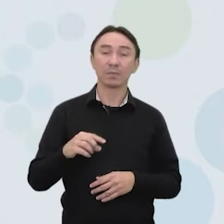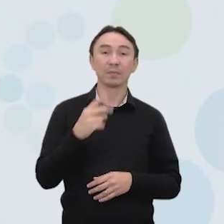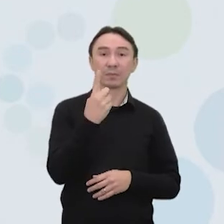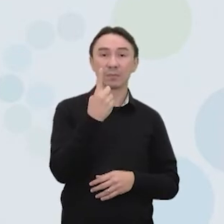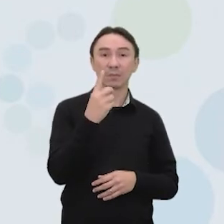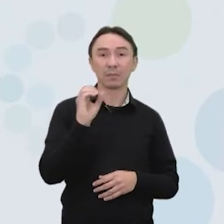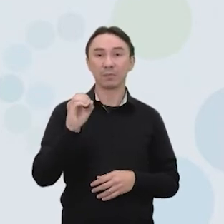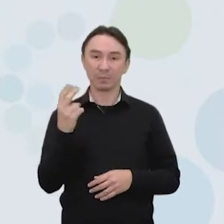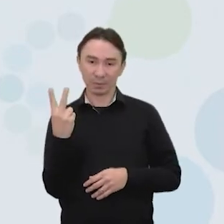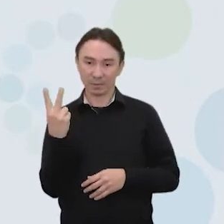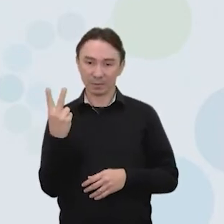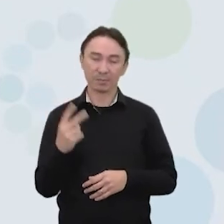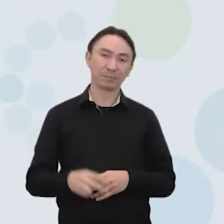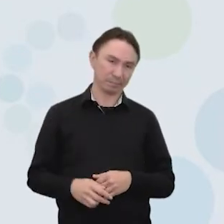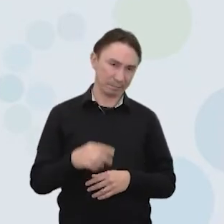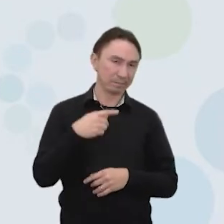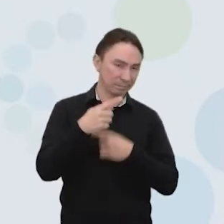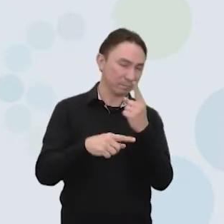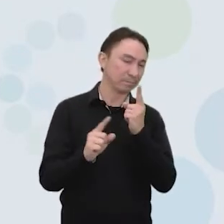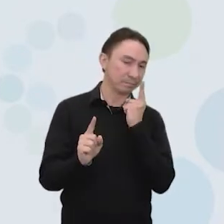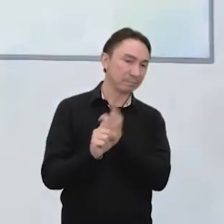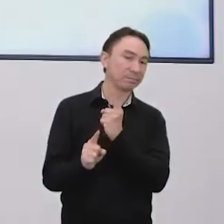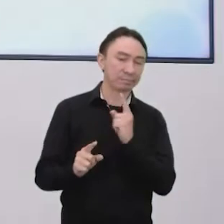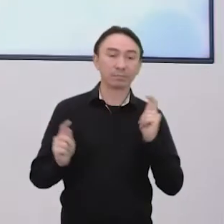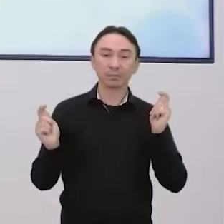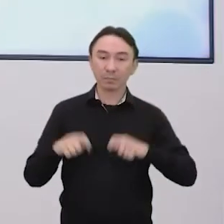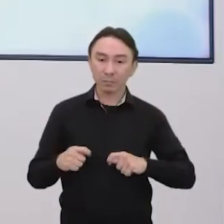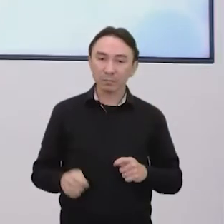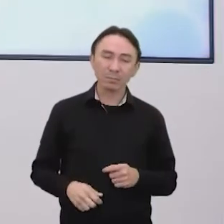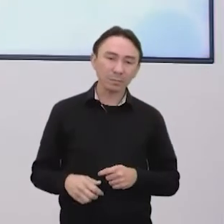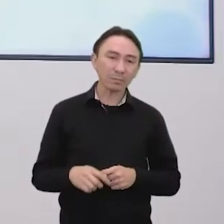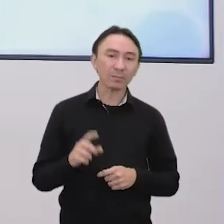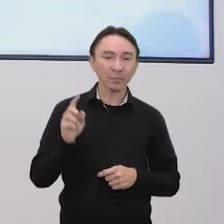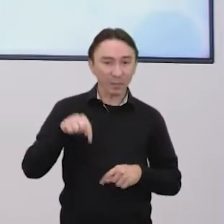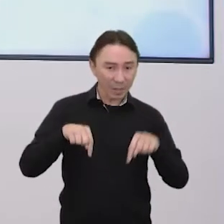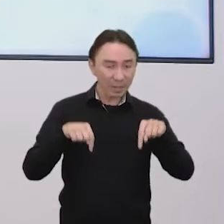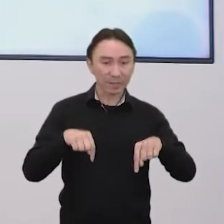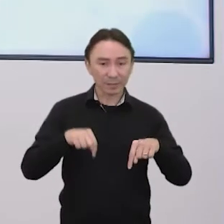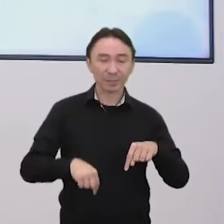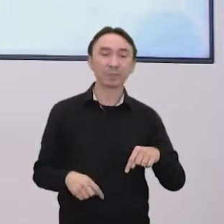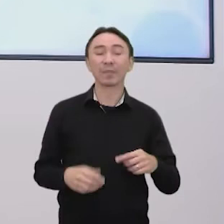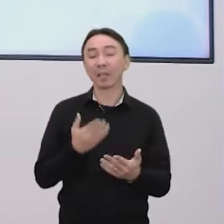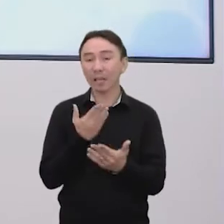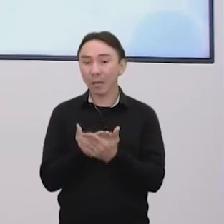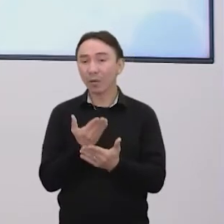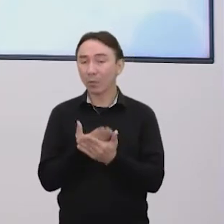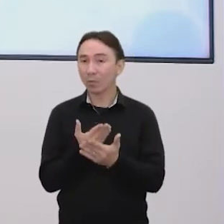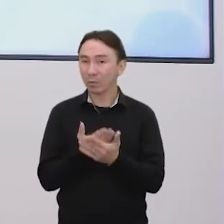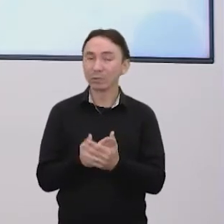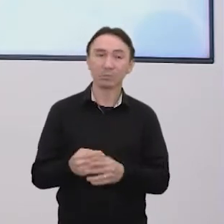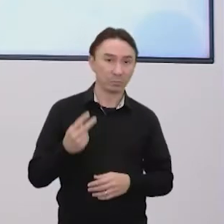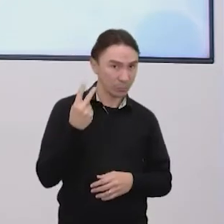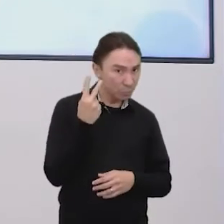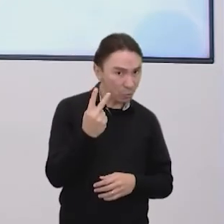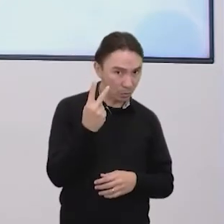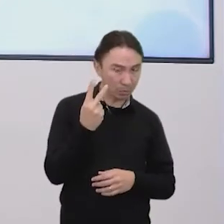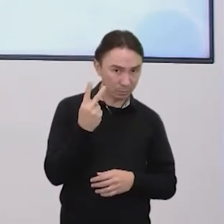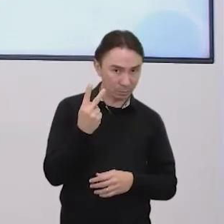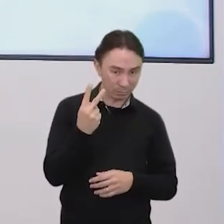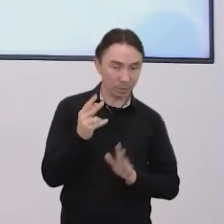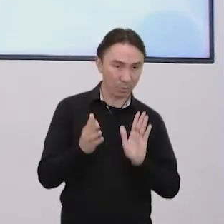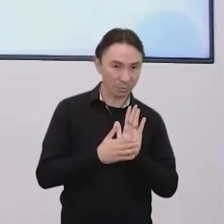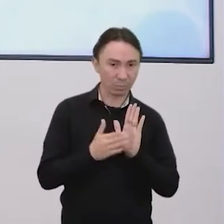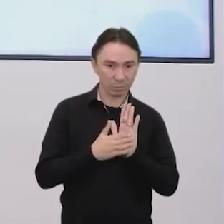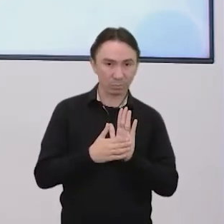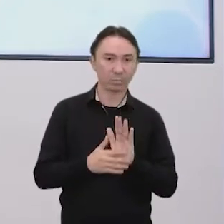vocês. Então, está aqui uma proposta de aula, né, que é uma proposta para duas aulas, tá bom? Vou apresentar uma e vocês, estudantes, vão dar